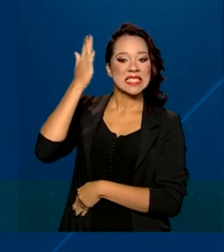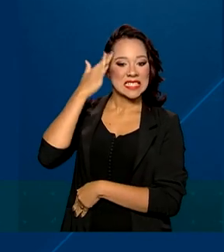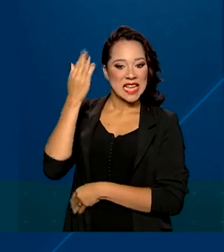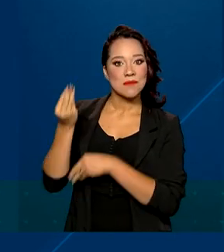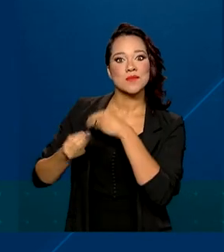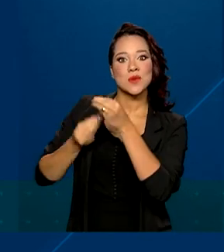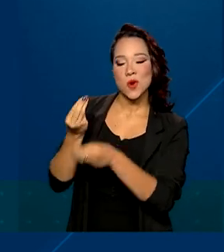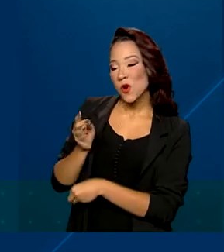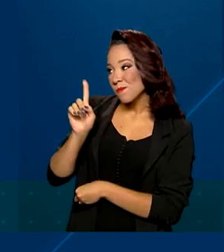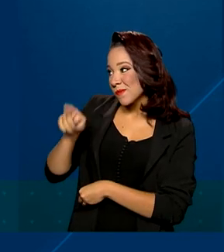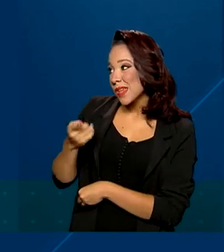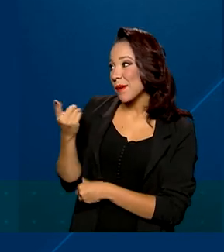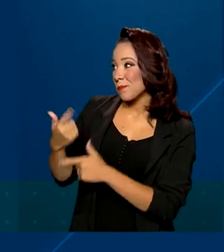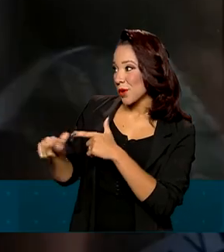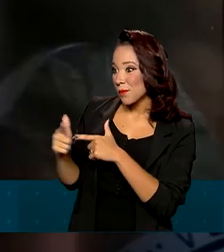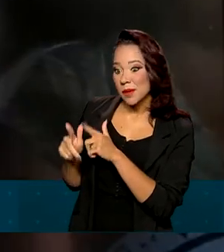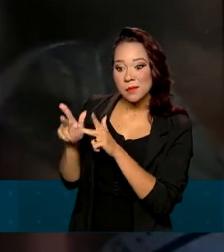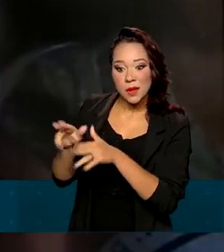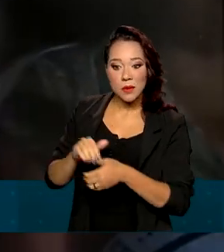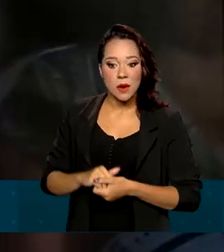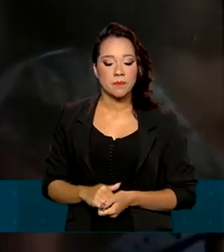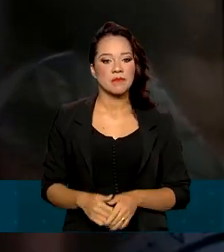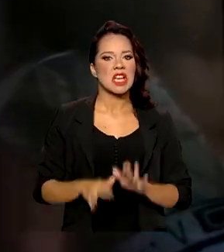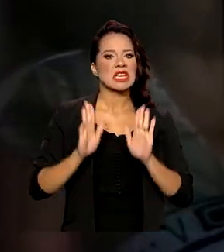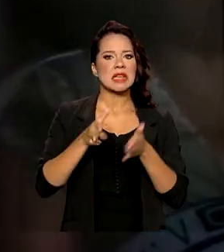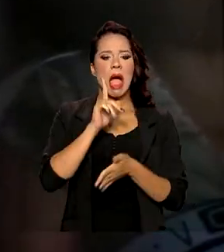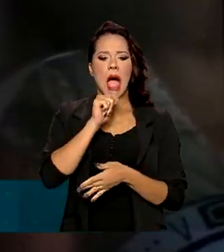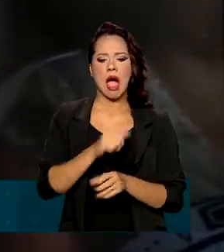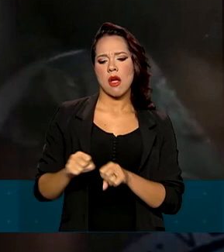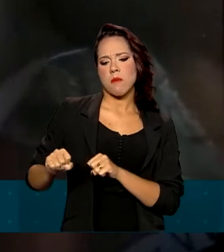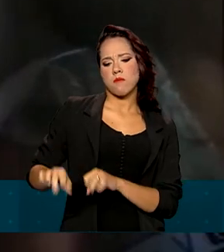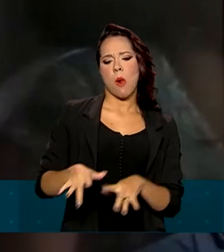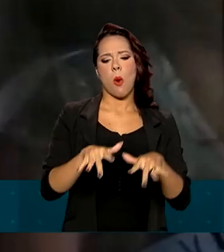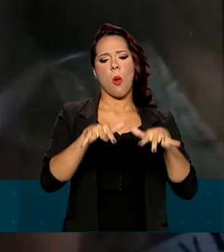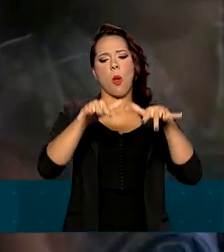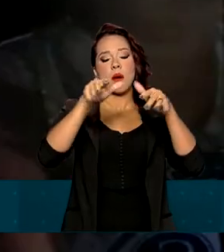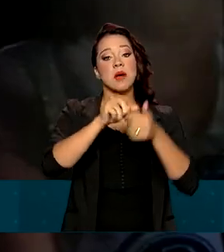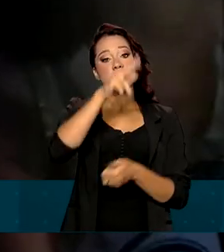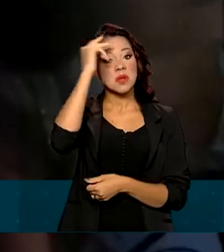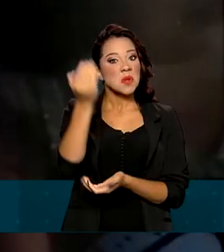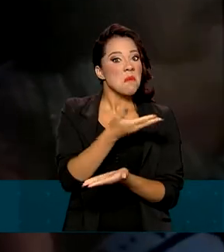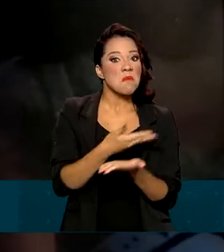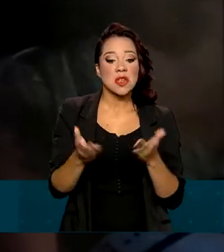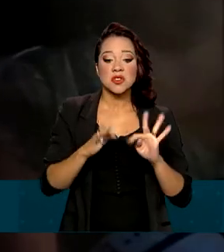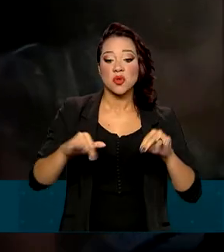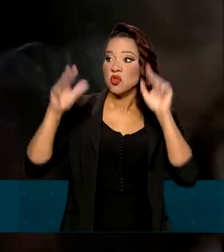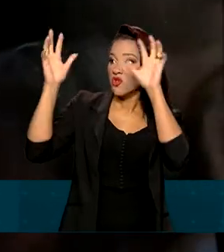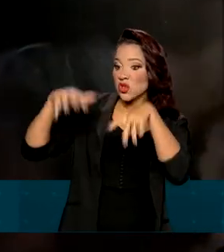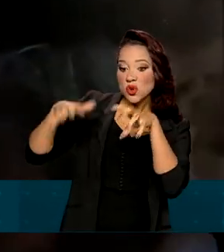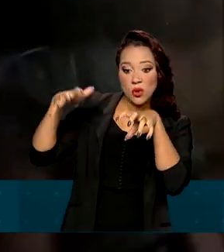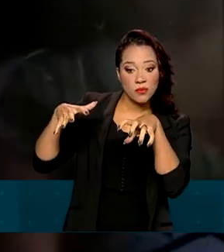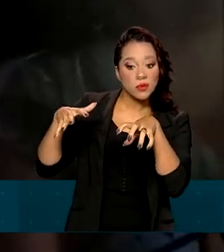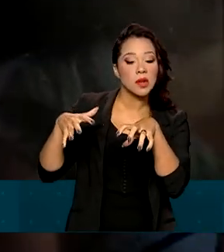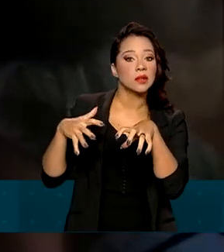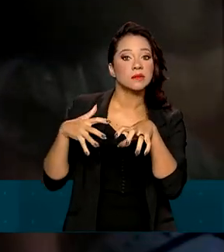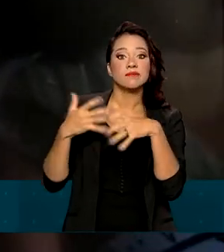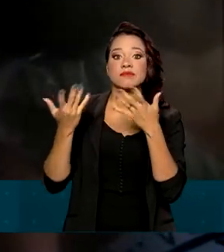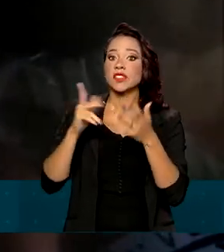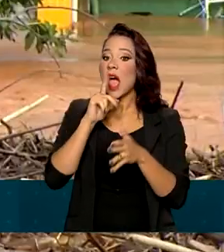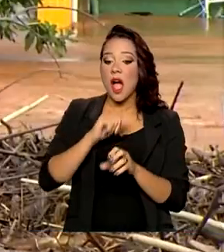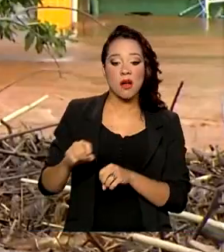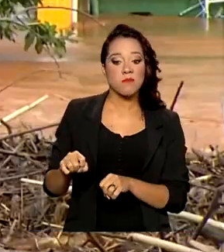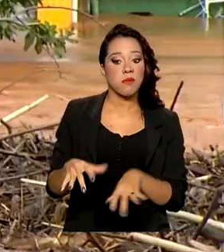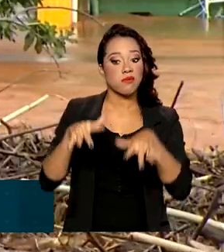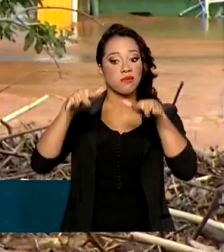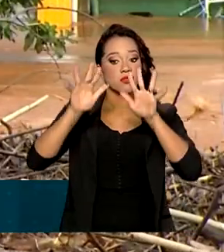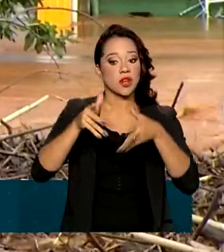o que é passar por este problema. Já encheu várias vezes e as pessoas perderam tudo. Choveu, pouco que seja, já enche.